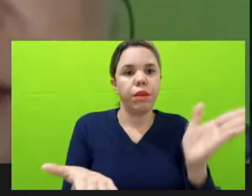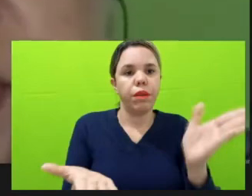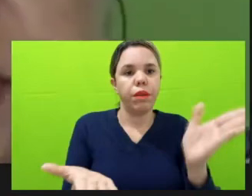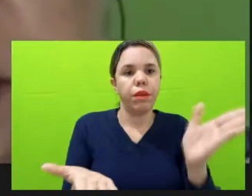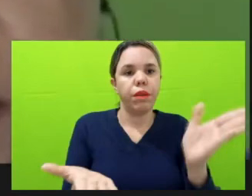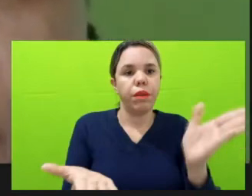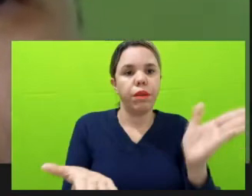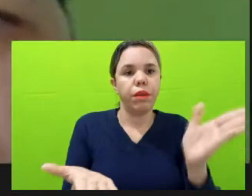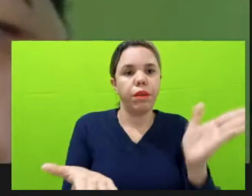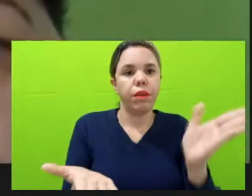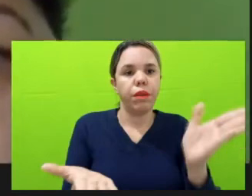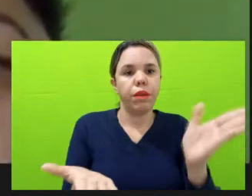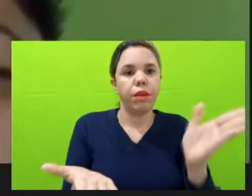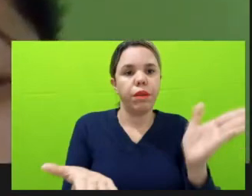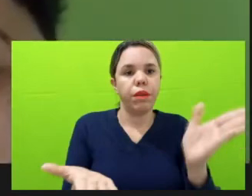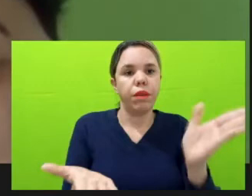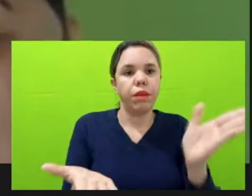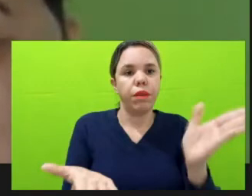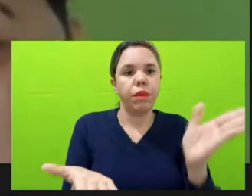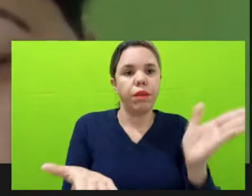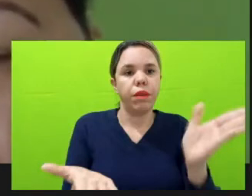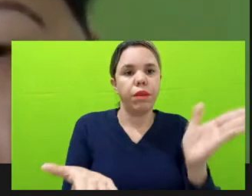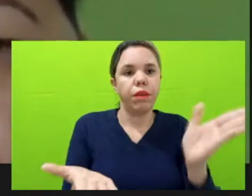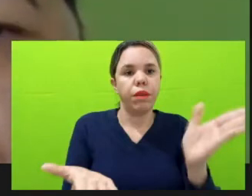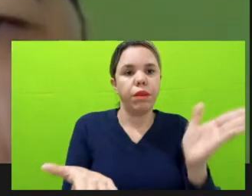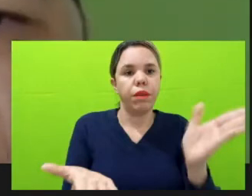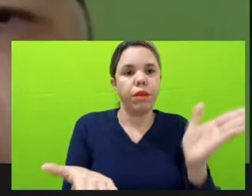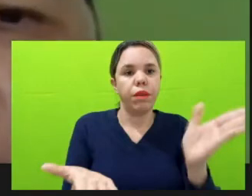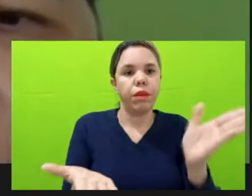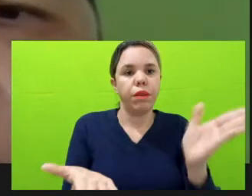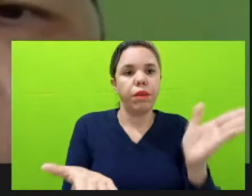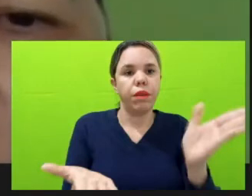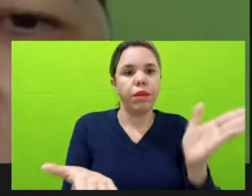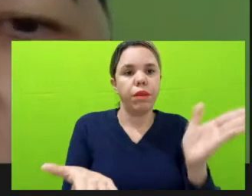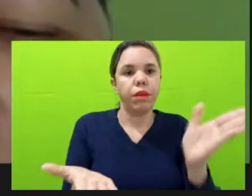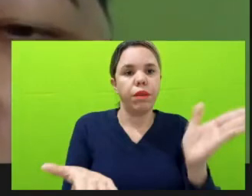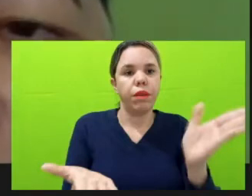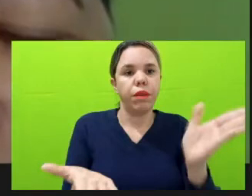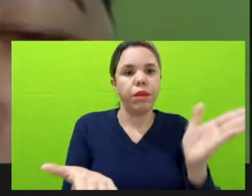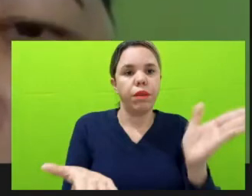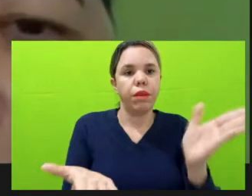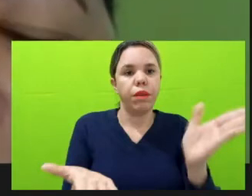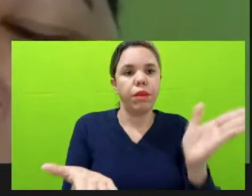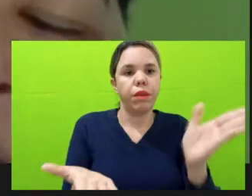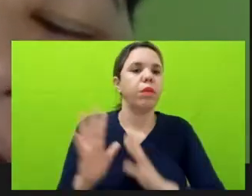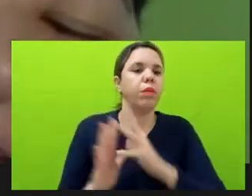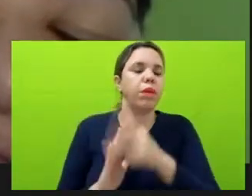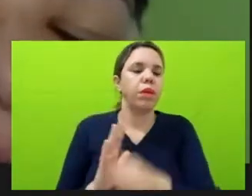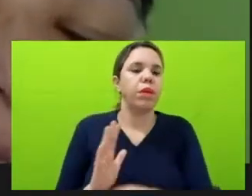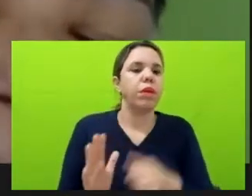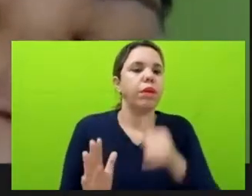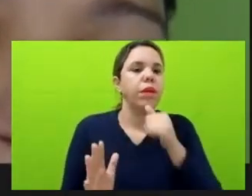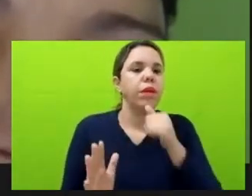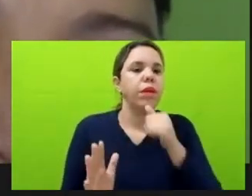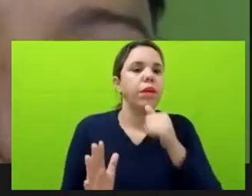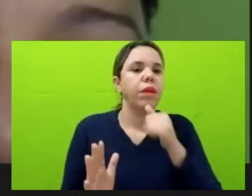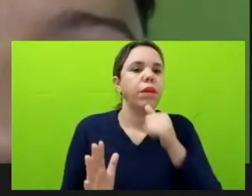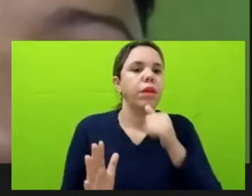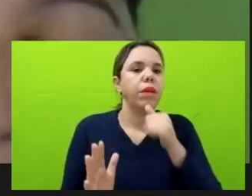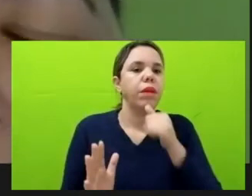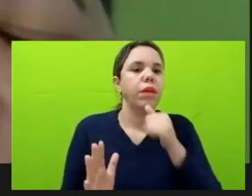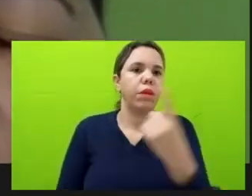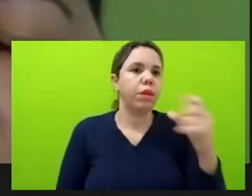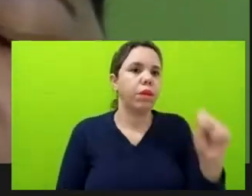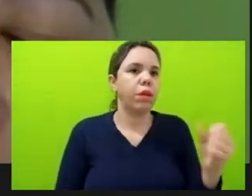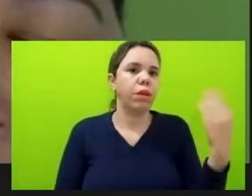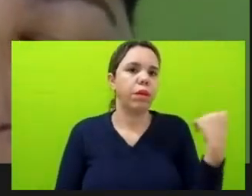A gente fez, no ano de 2020, uma série chamada Um Vírus e Duas Guerras. Eu vou começar pela questão das